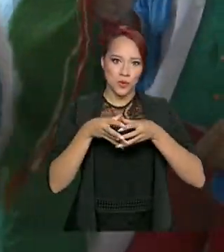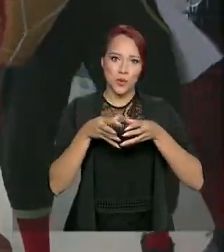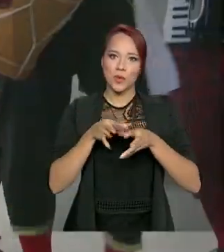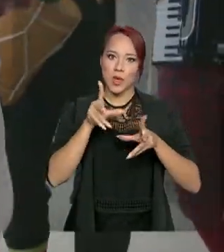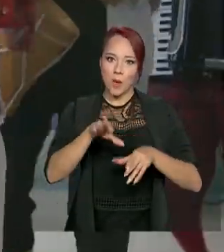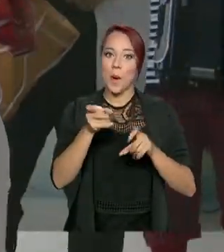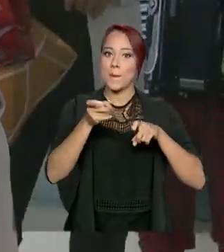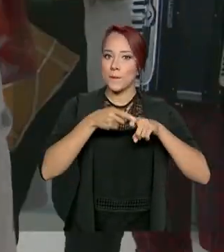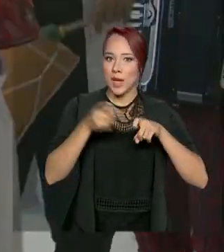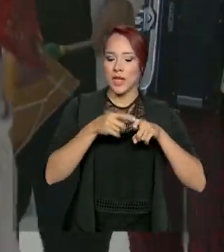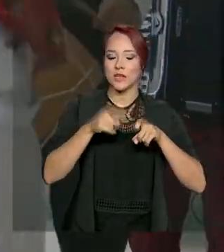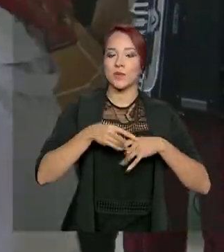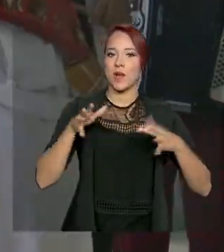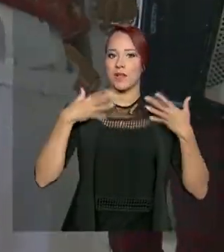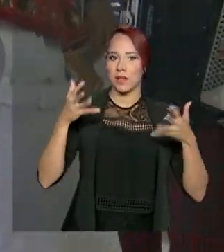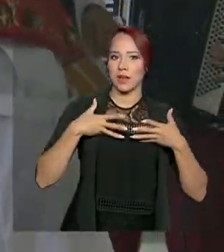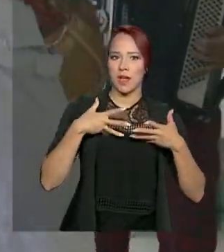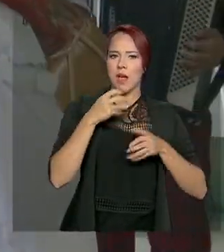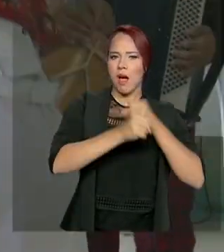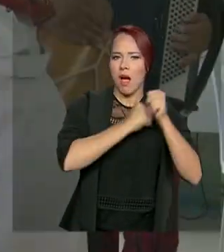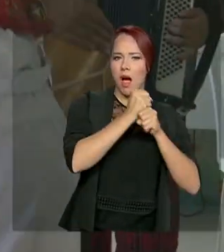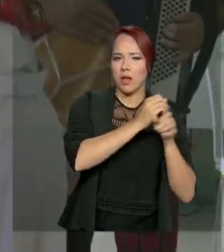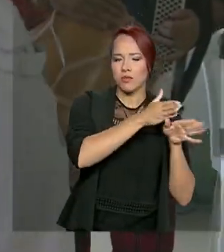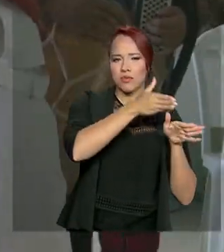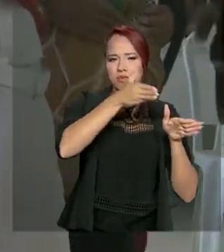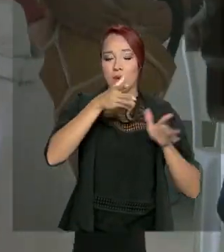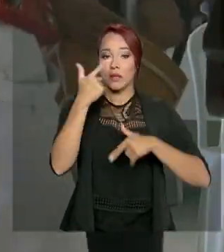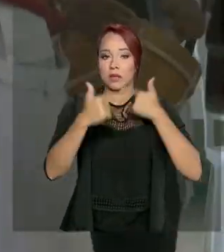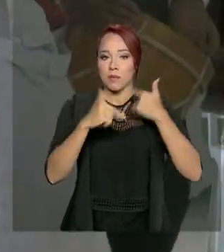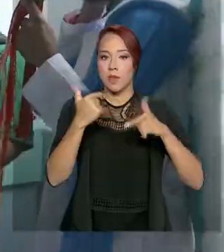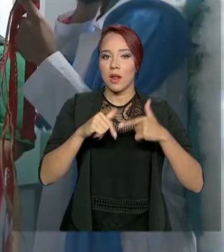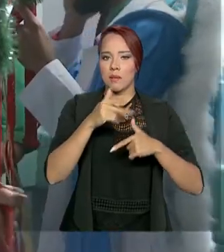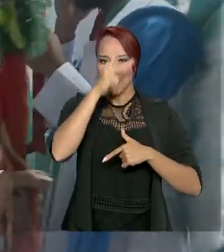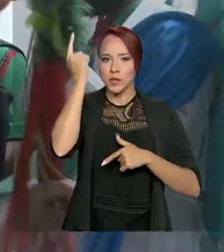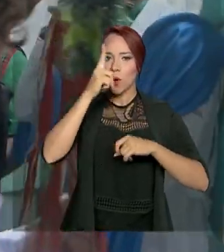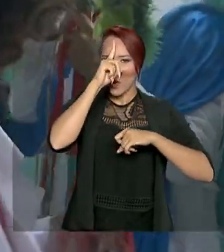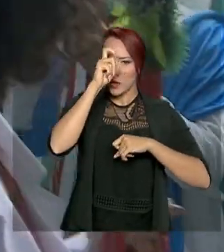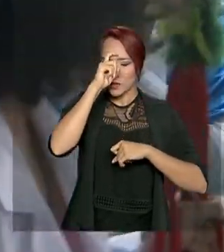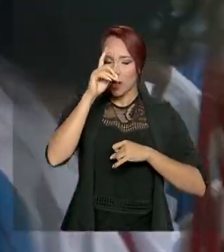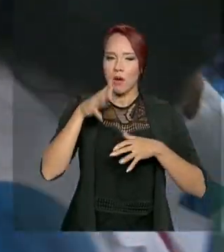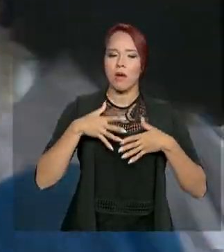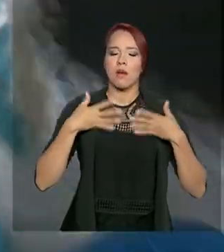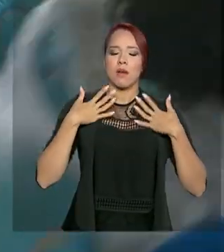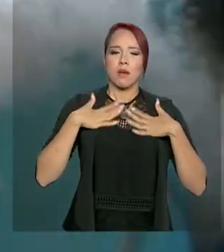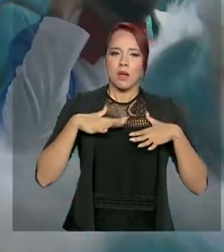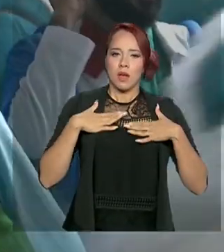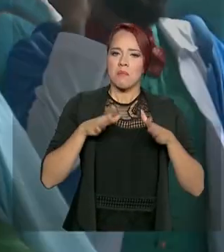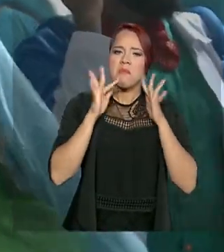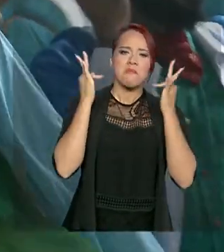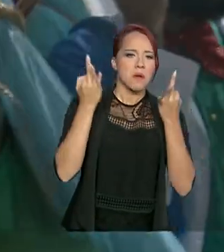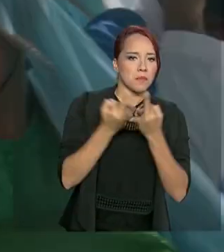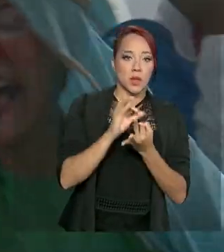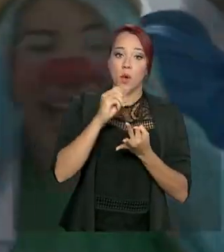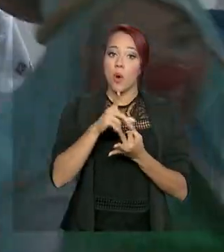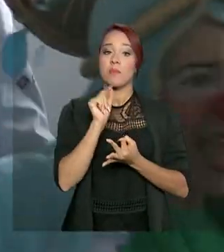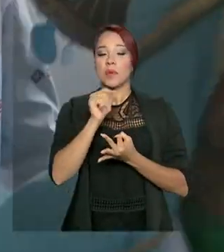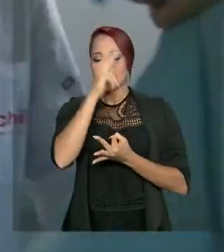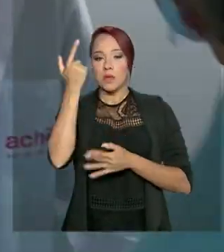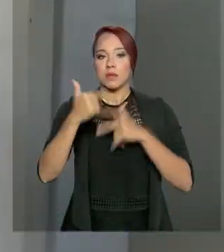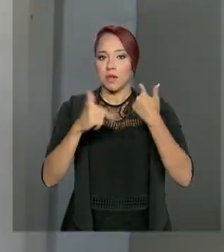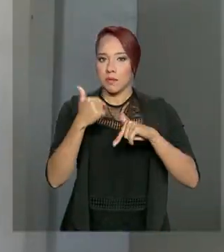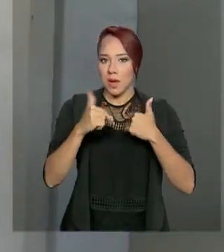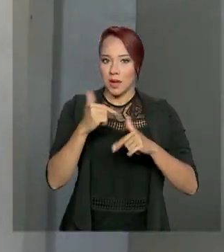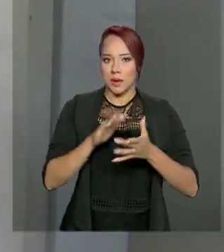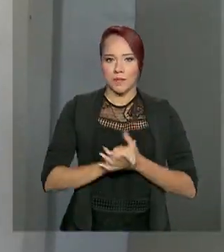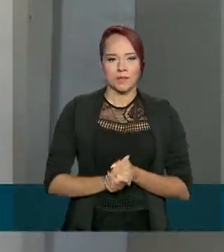da Alegria, que atuam durante o ano inteiro para aliviar a rotina de quem está no hospital, sejam pacientes, familiares ou quem trabalha nas unidades de saúde.